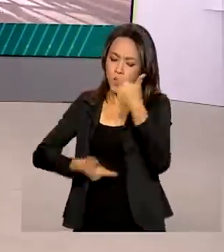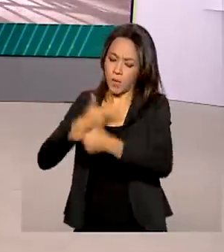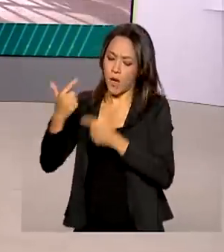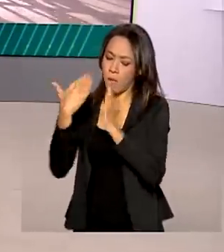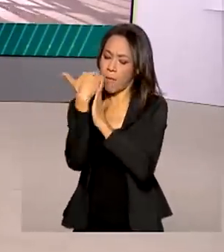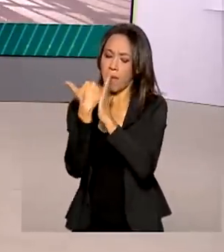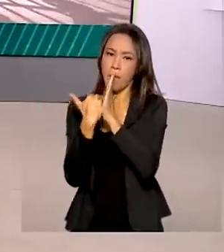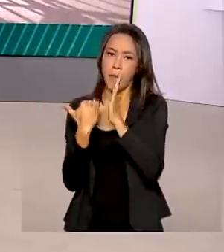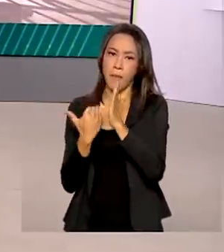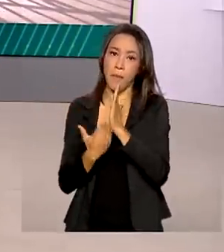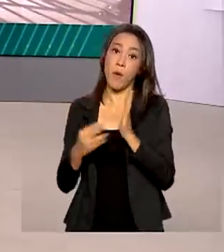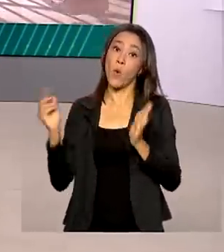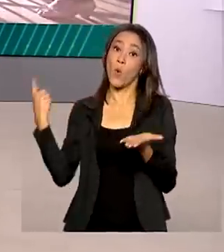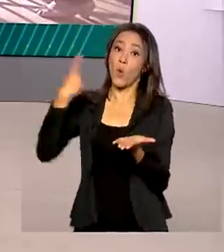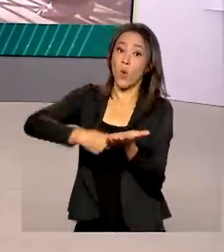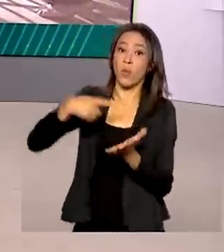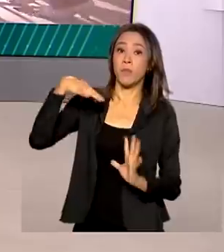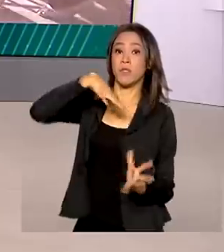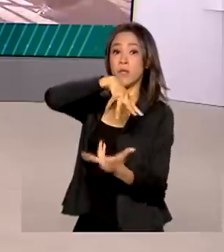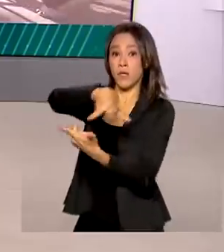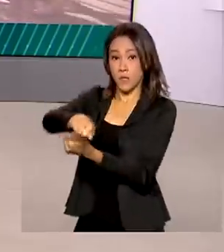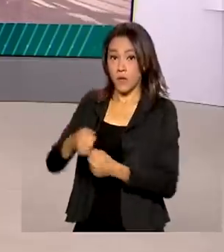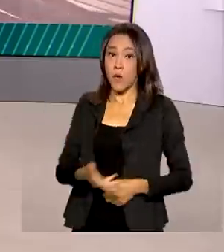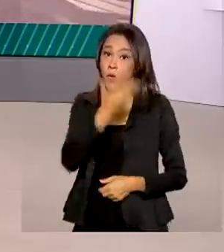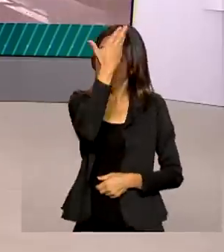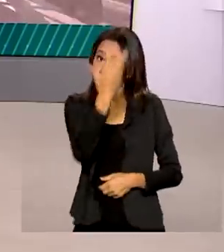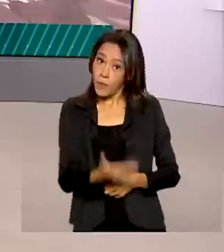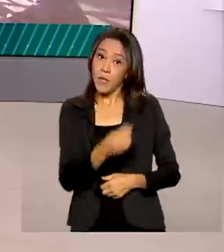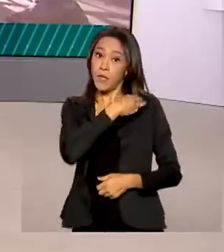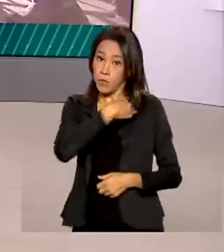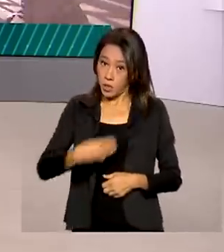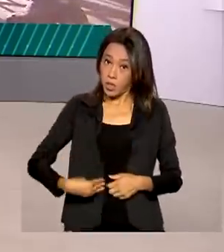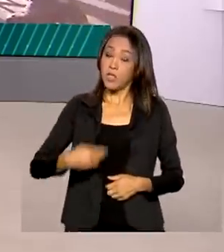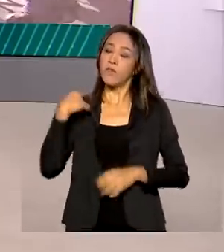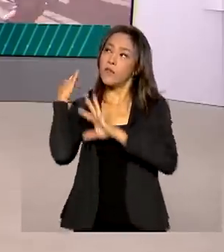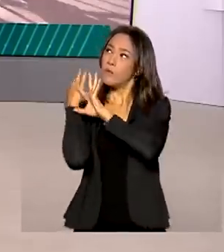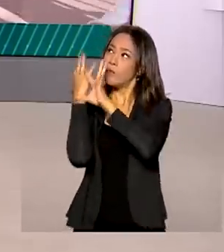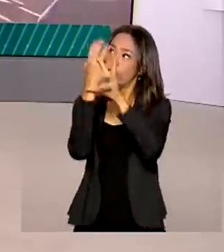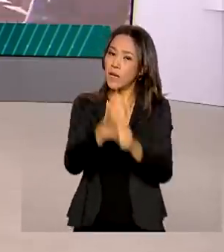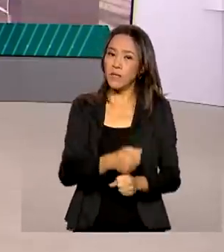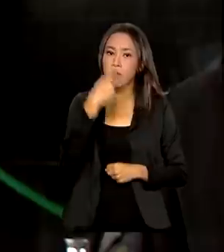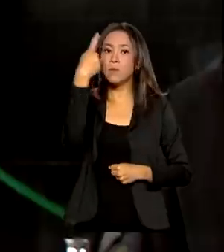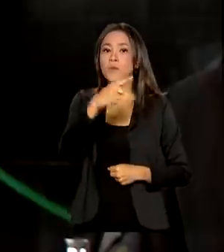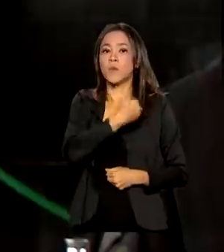internacional. Salles ainda fez um balanço dos dois anos e meio que ficou no governo.